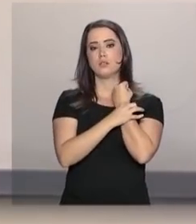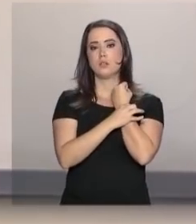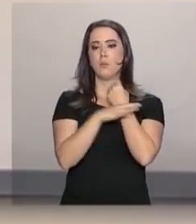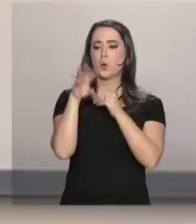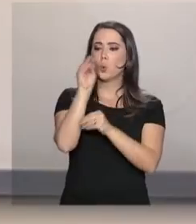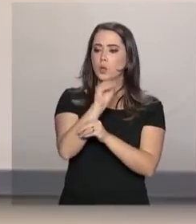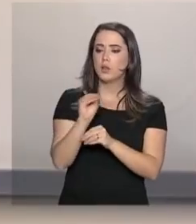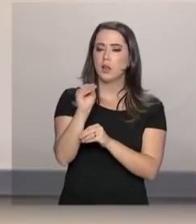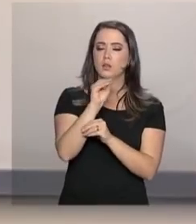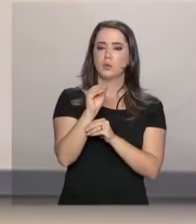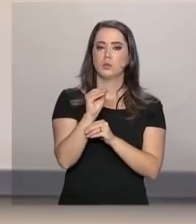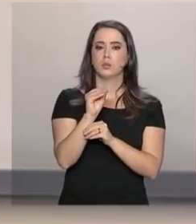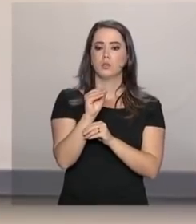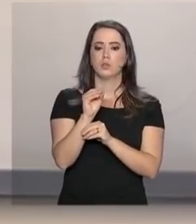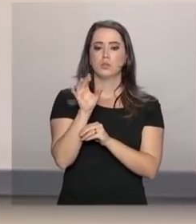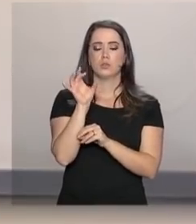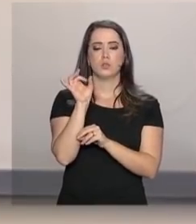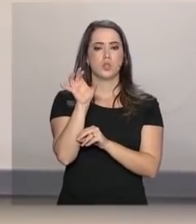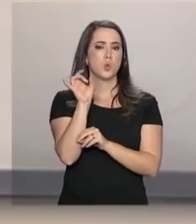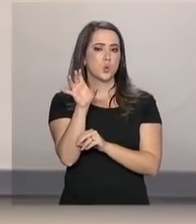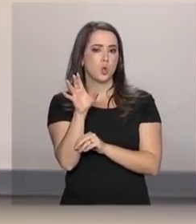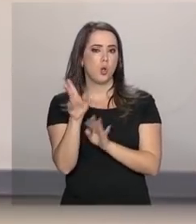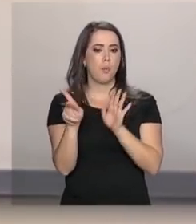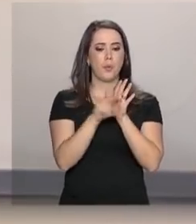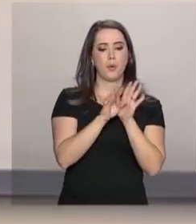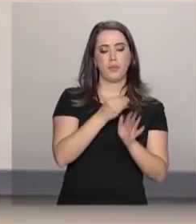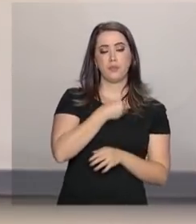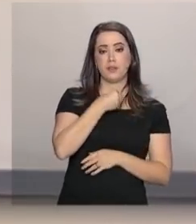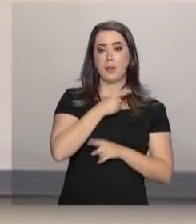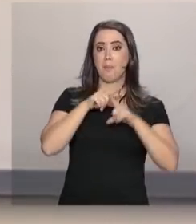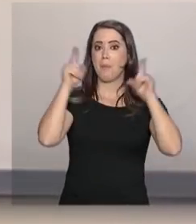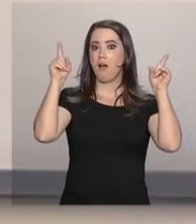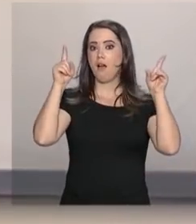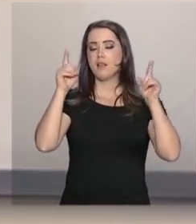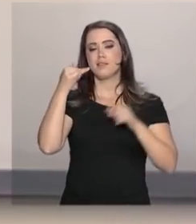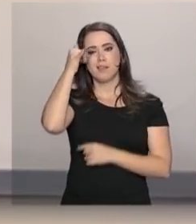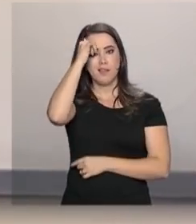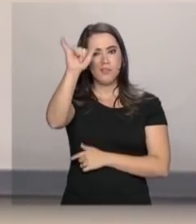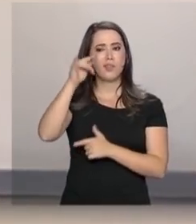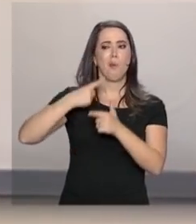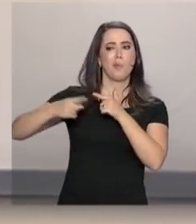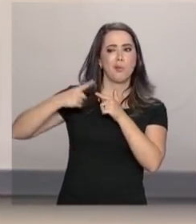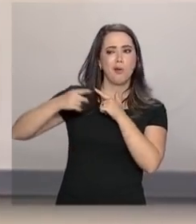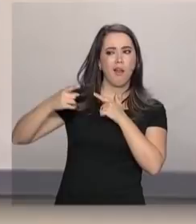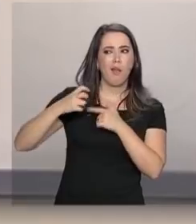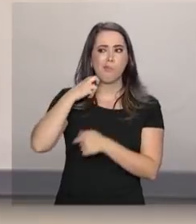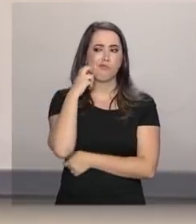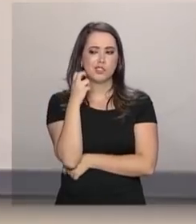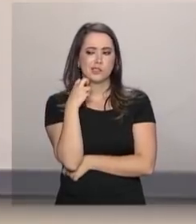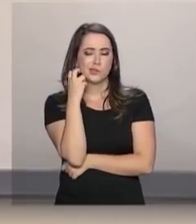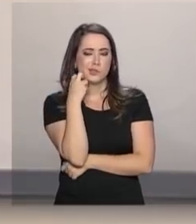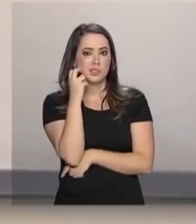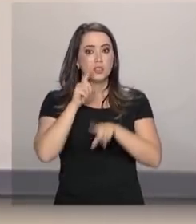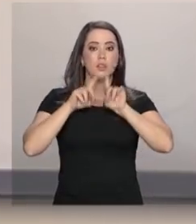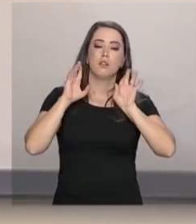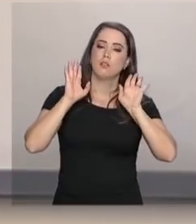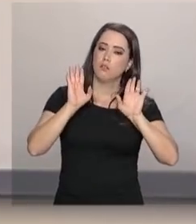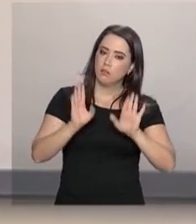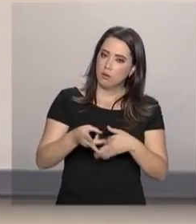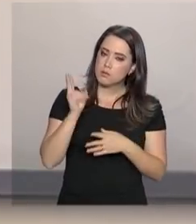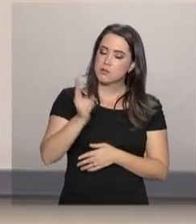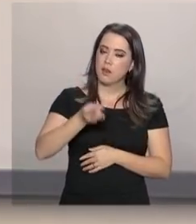preservação, não só a preservação da vida, mas evitar constrangimentos. Então, é sempre uma